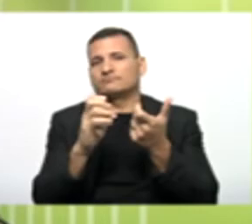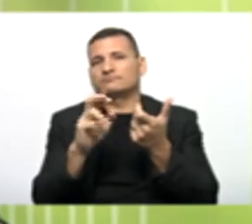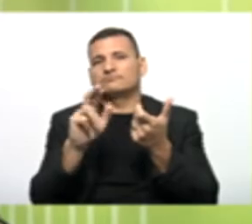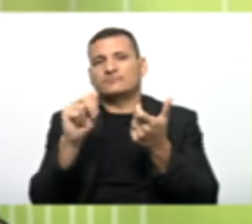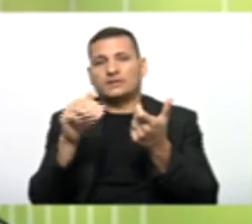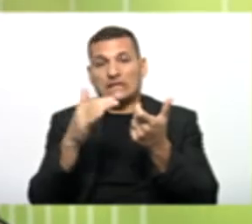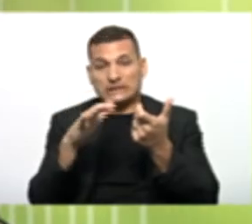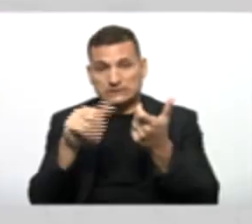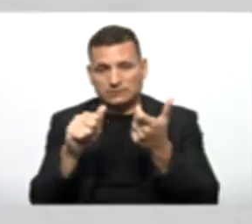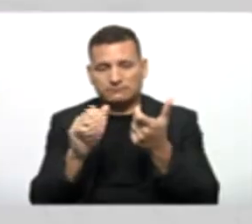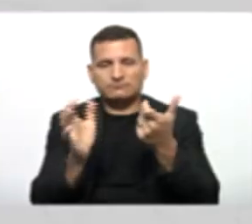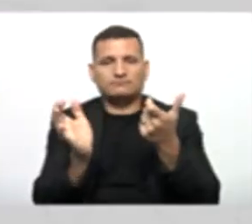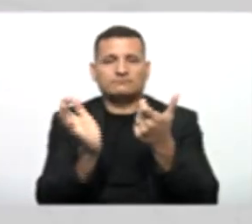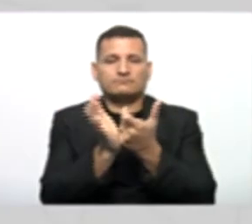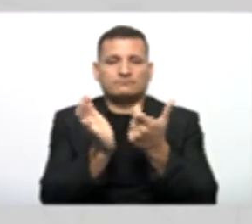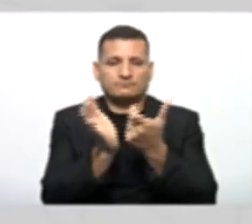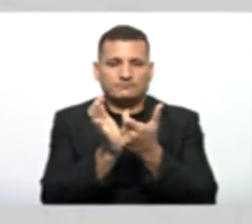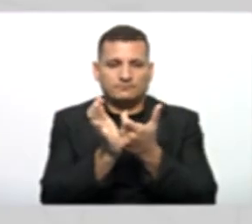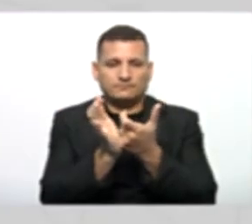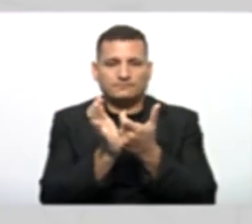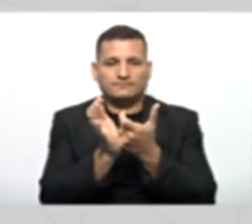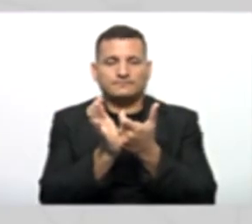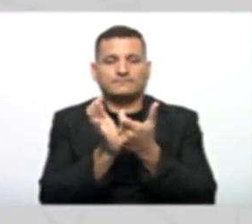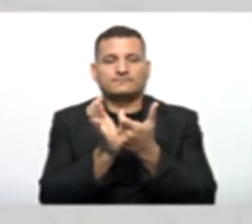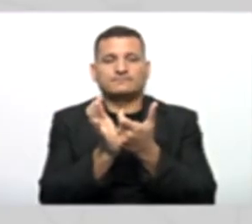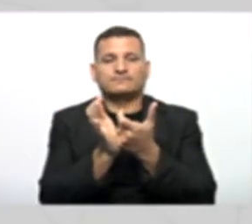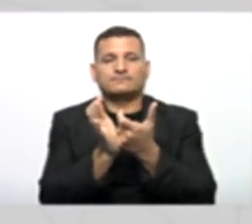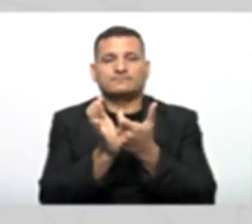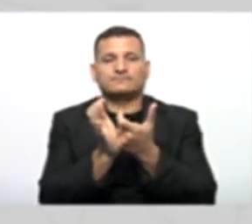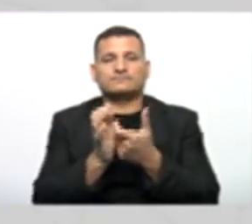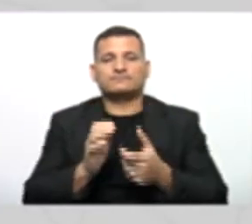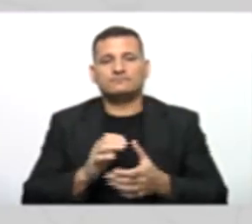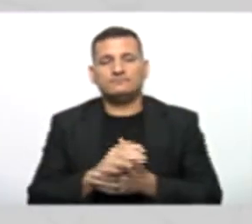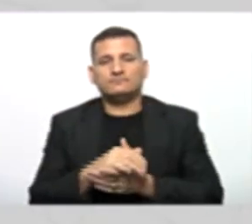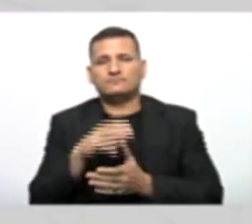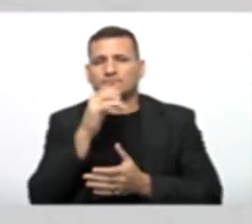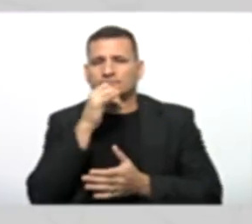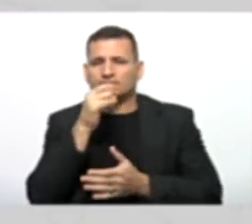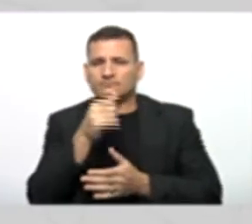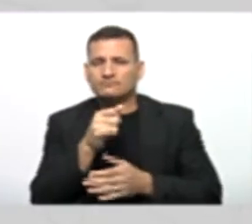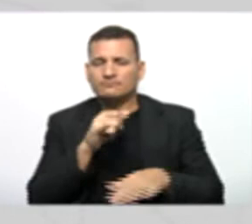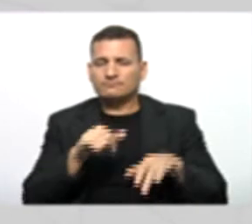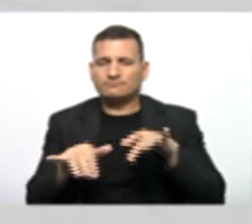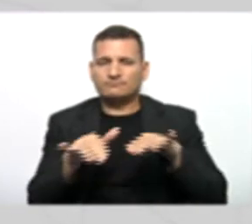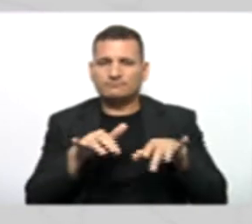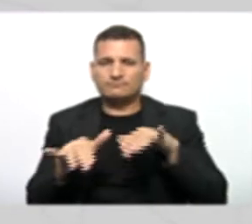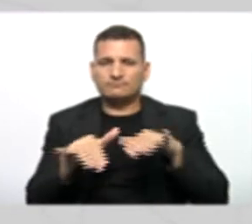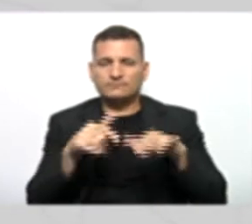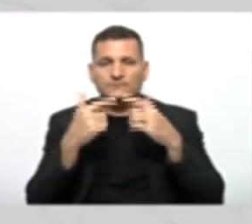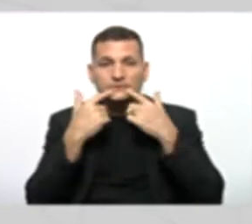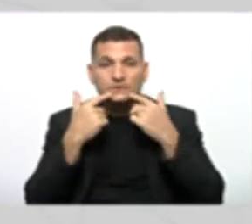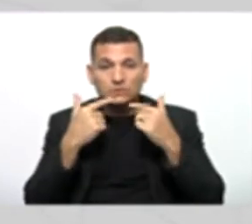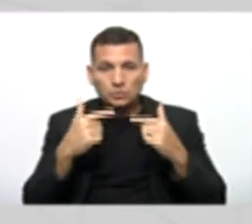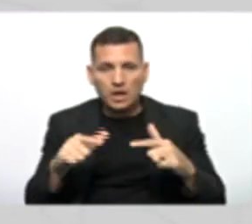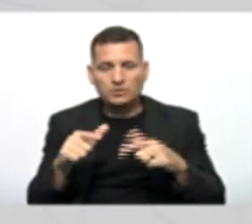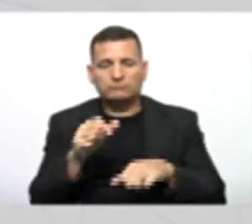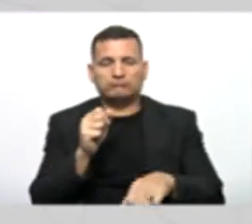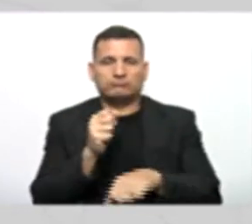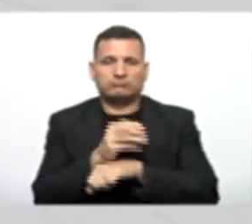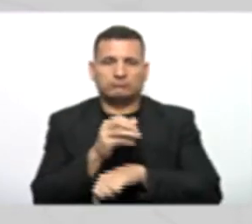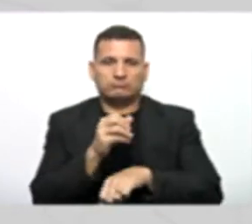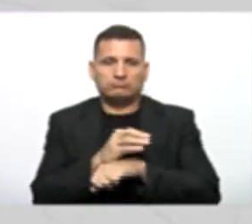classes. Olha aqui o conceito que eu trouxe para vocês. Quando estamos trabalhando com linguagens orientadas a objetos, temos uma grande